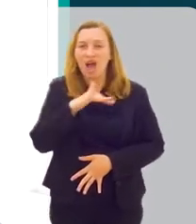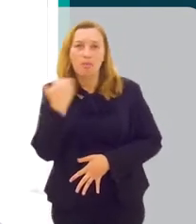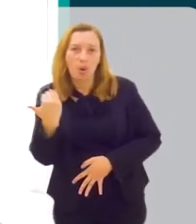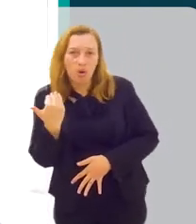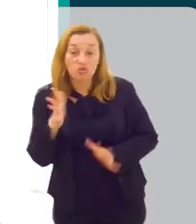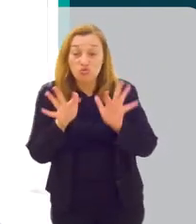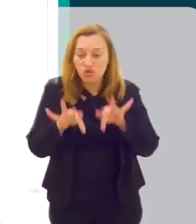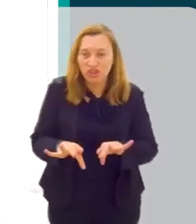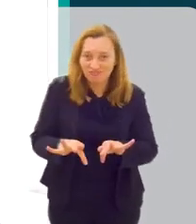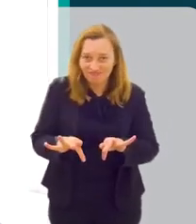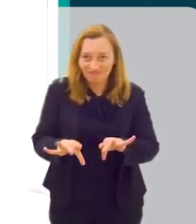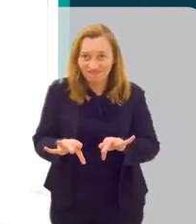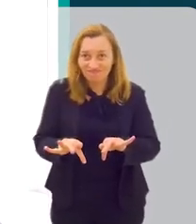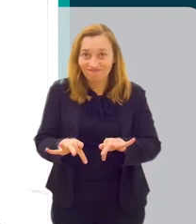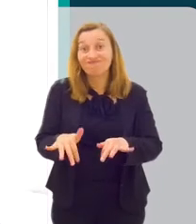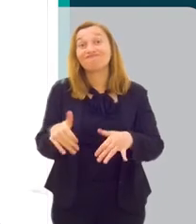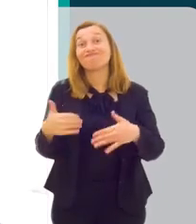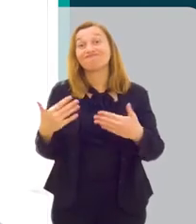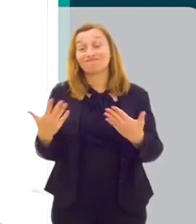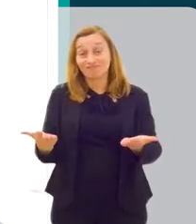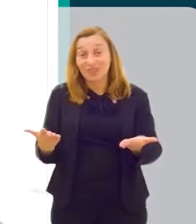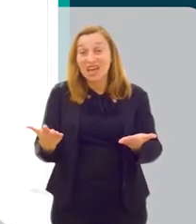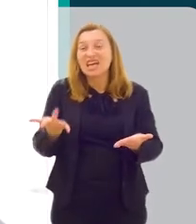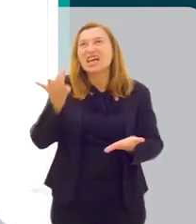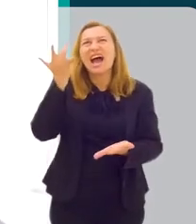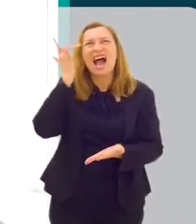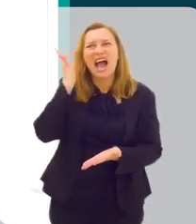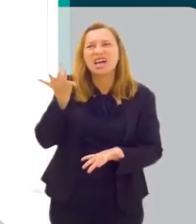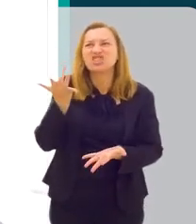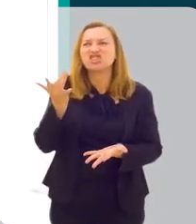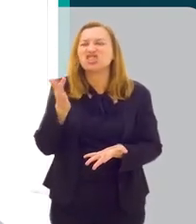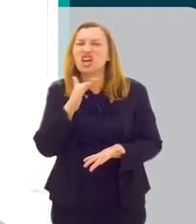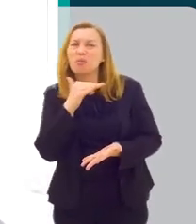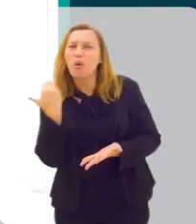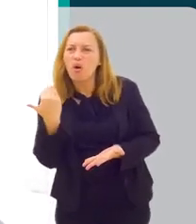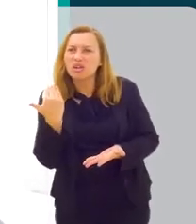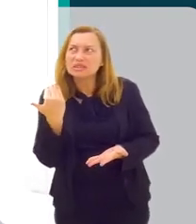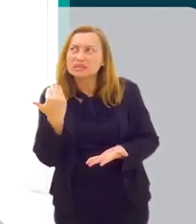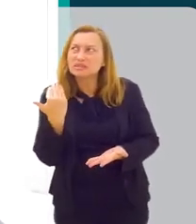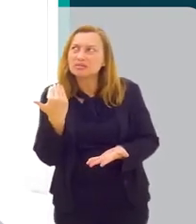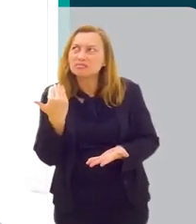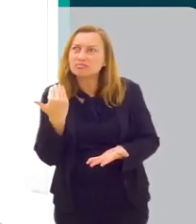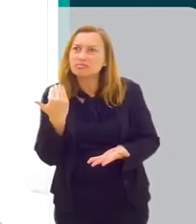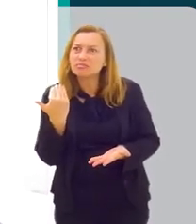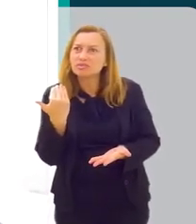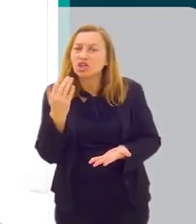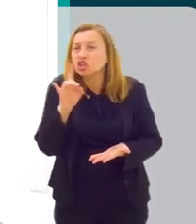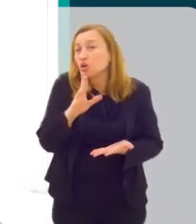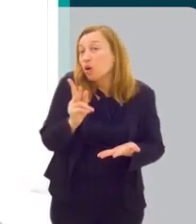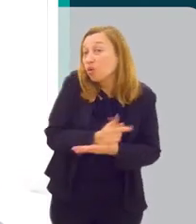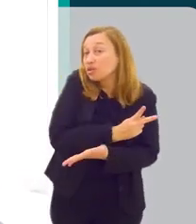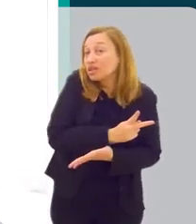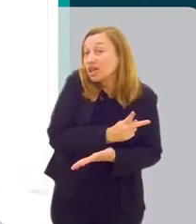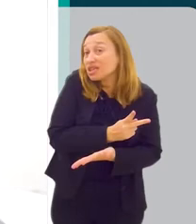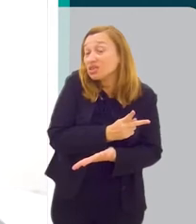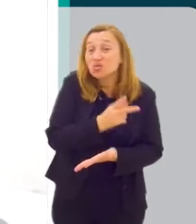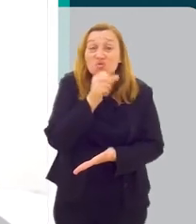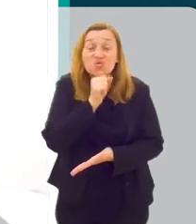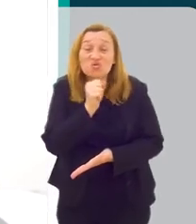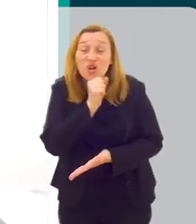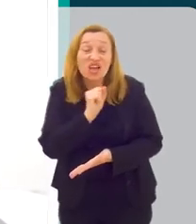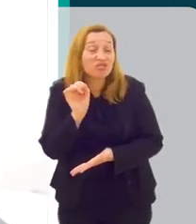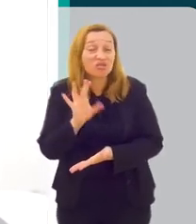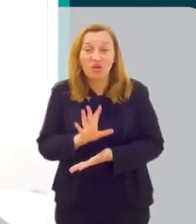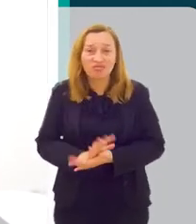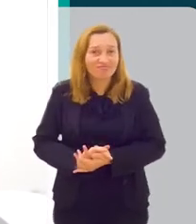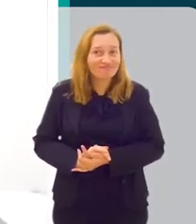falar, que é a morte, que é o fim. A gente acha que a morte só acontece